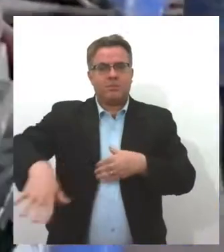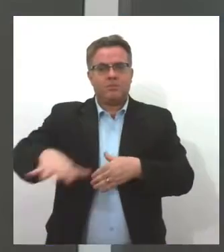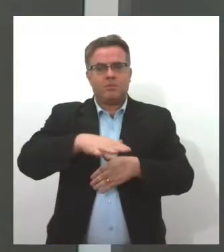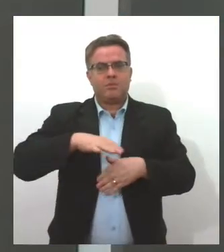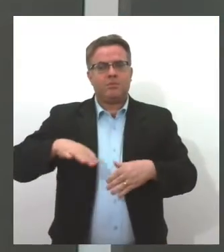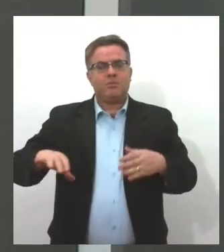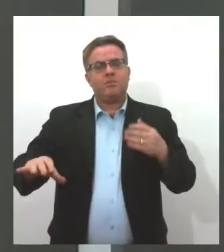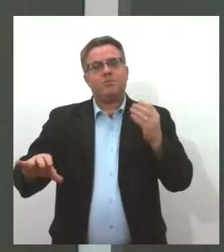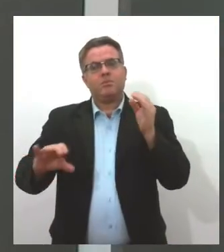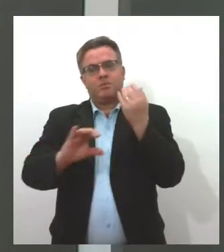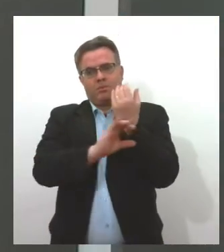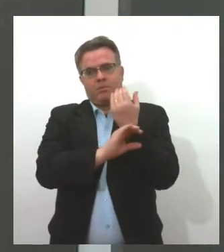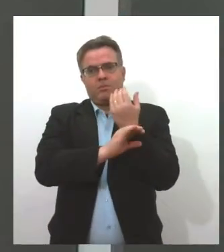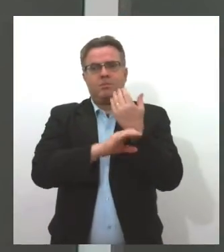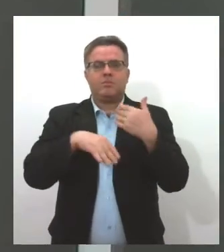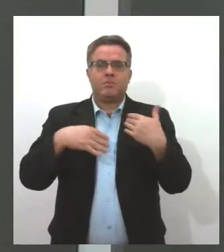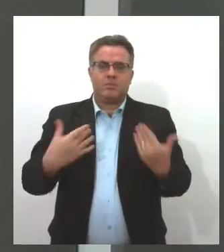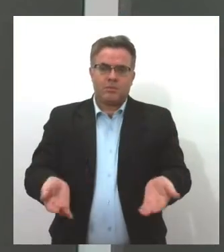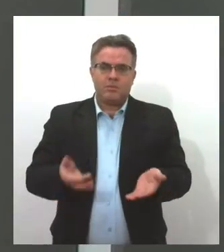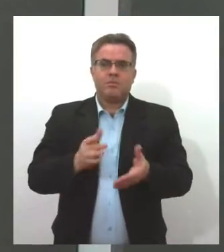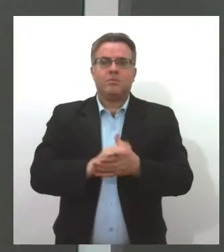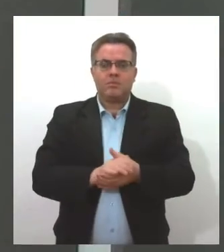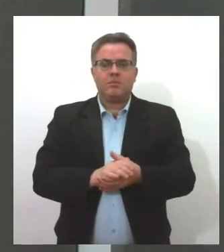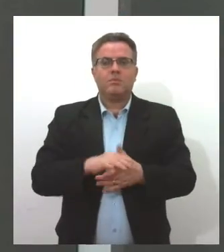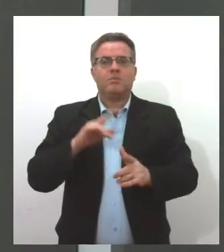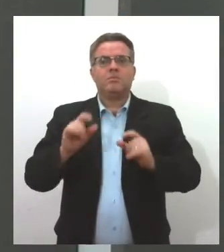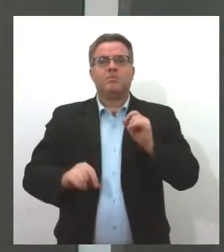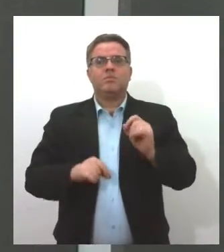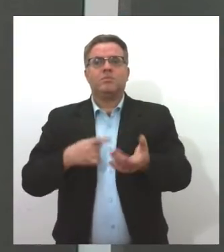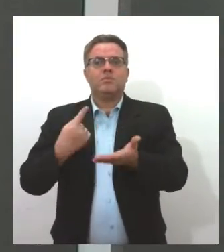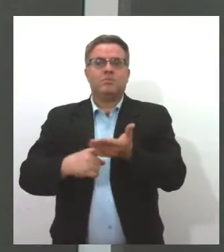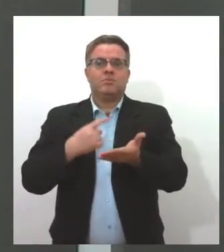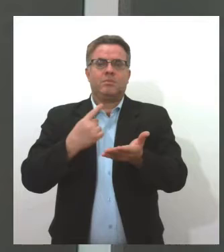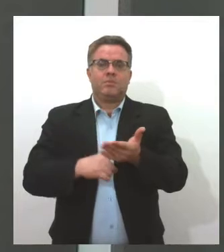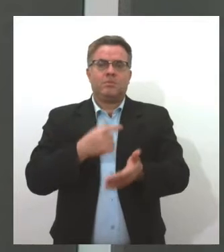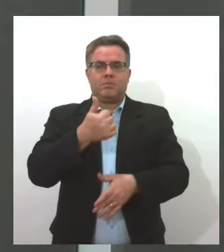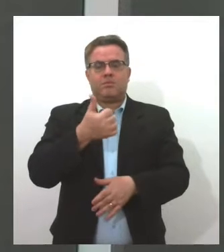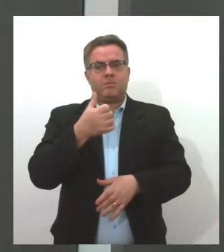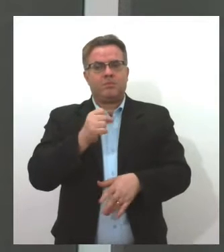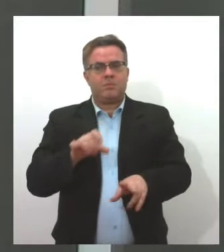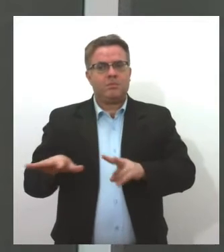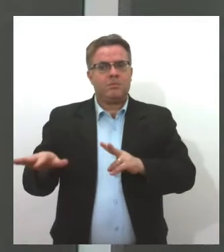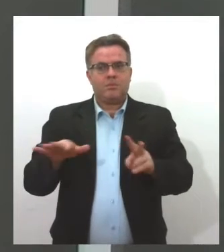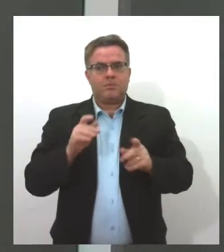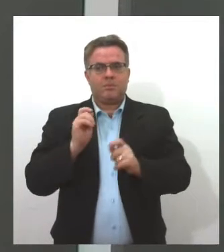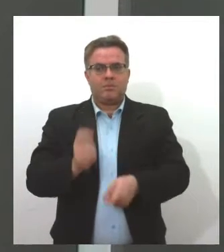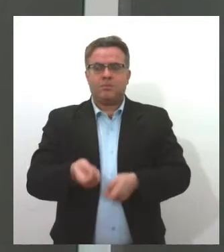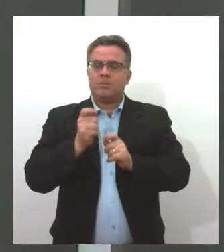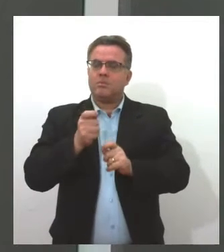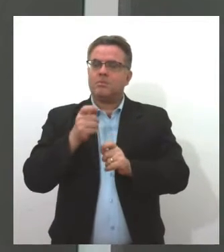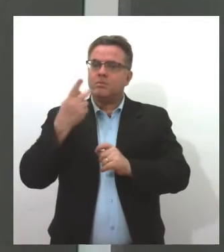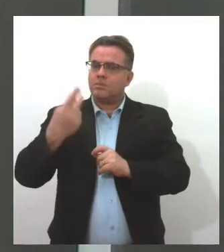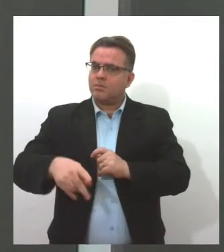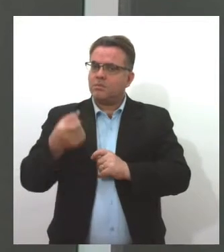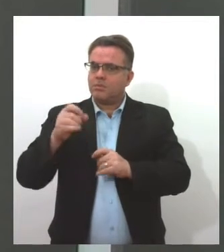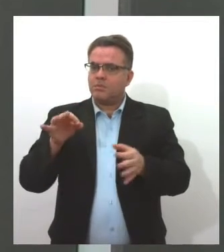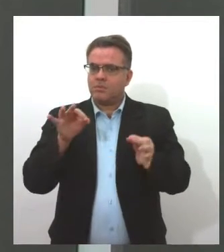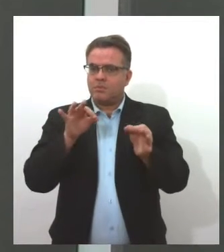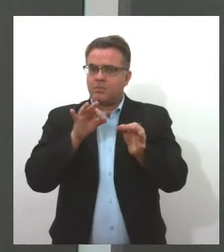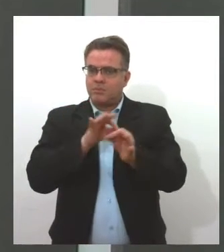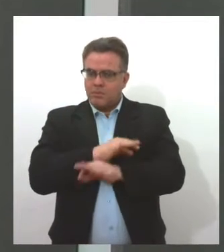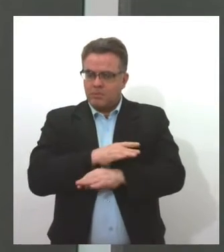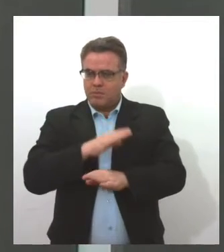mercados centrais. A feira integra a programação da 18ª Semana do Pescado, iniciativa que atende a uma